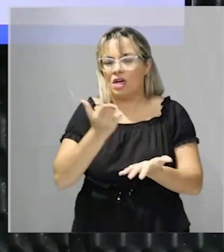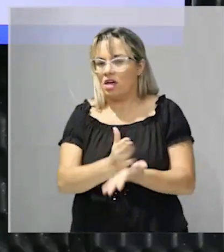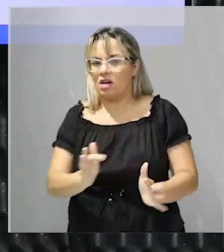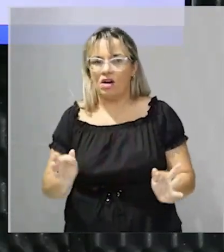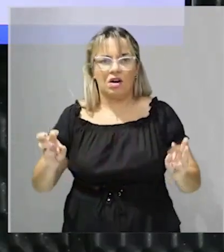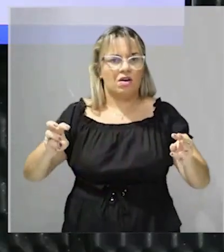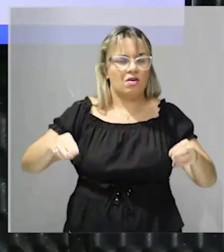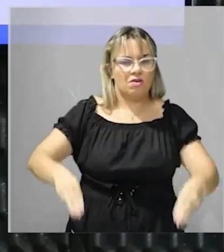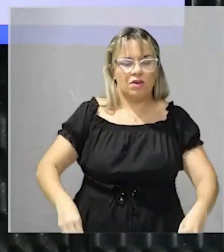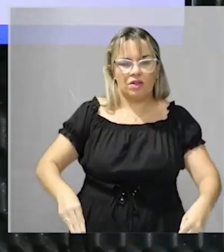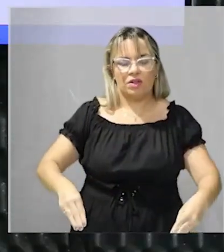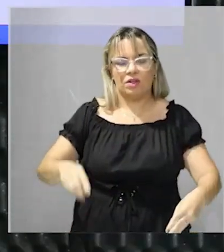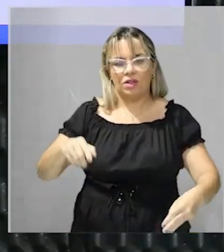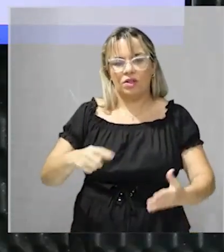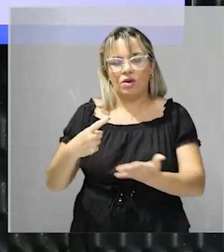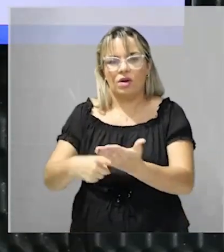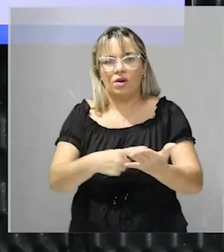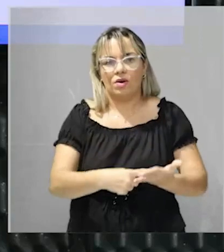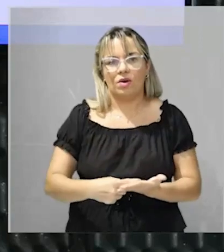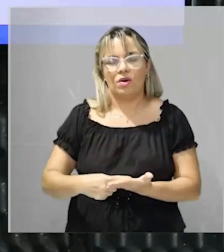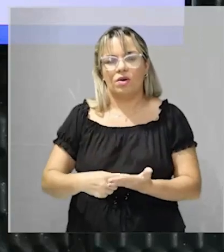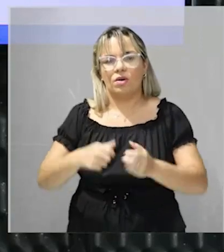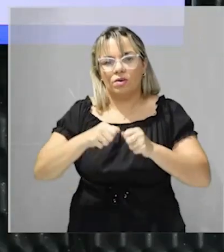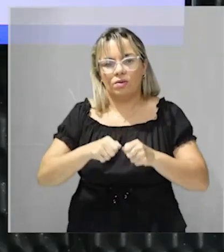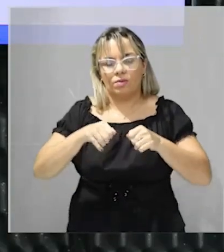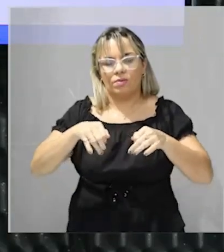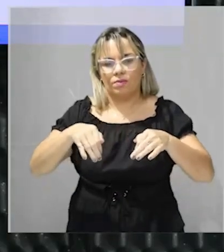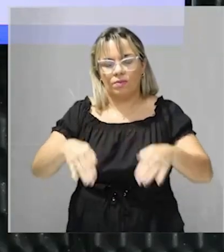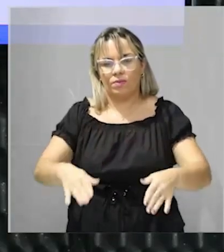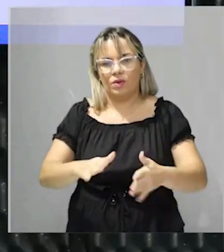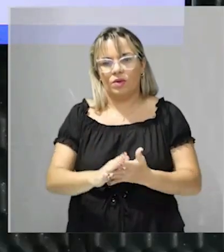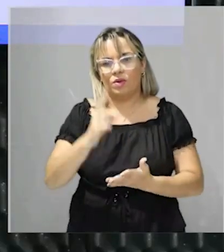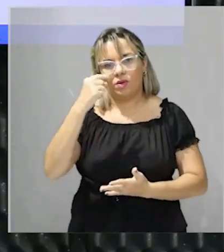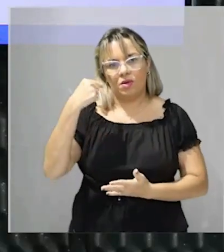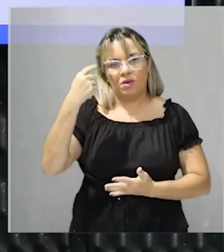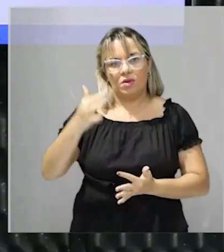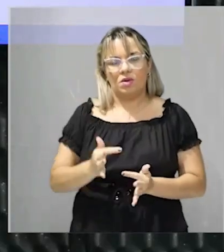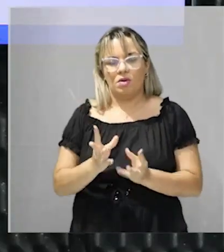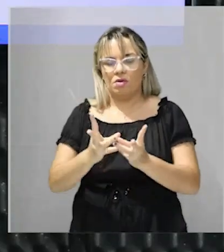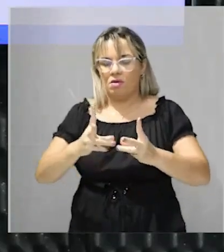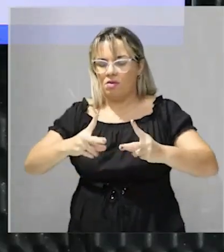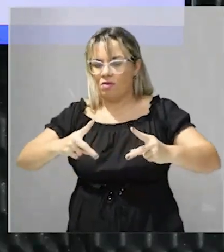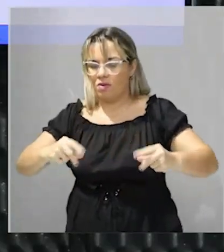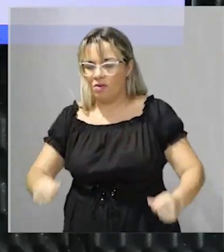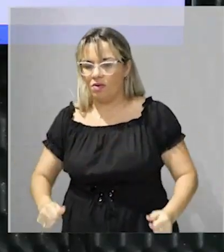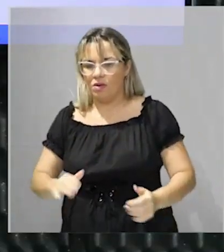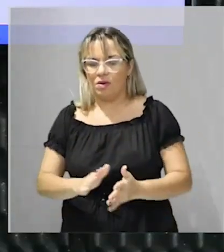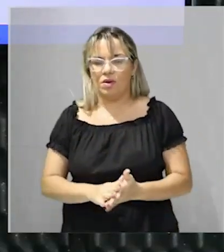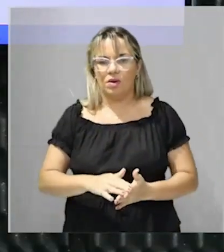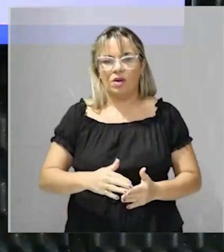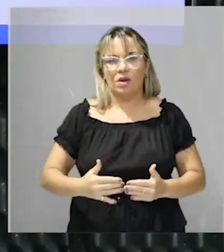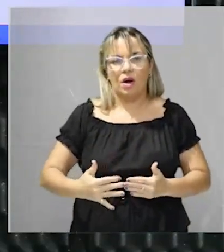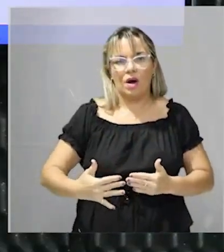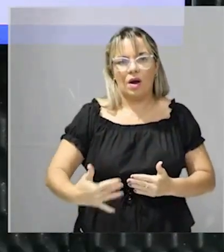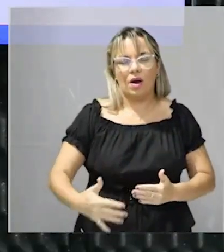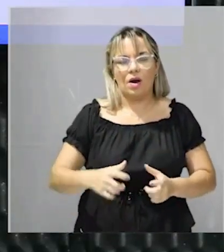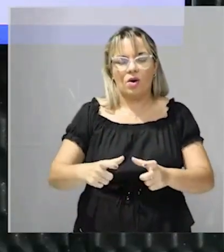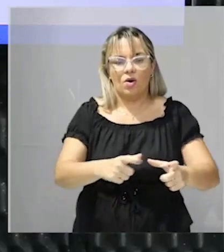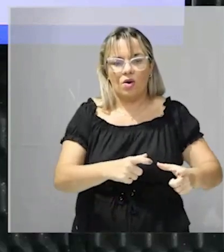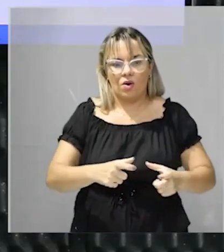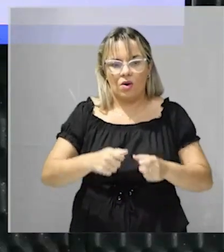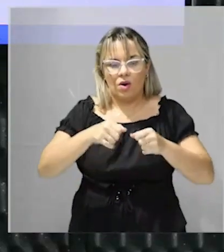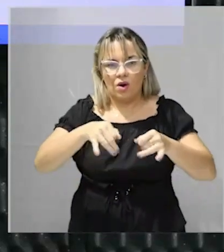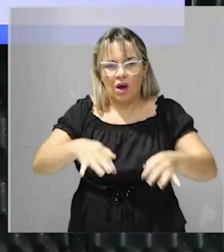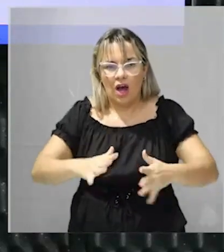América espanhola o pacto colonial espanhol enfraqueceu e as colônias aproveitaram para lutar pela